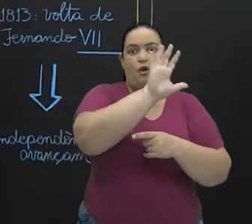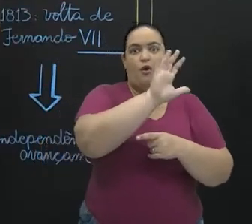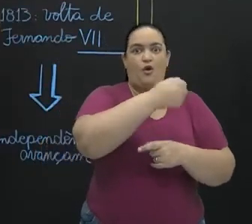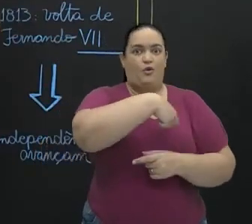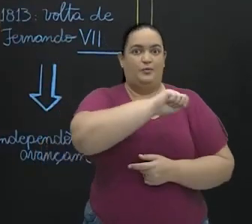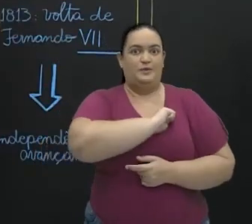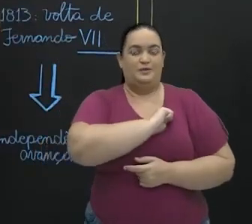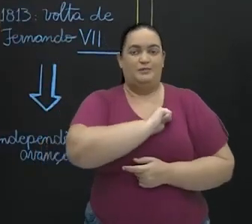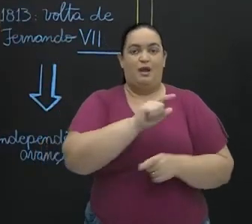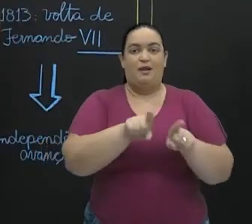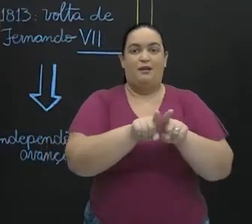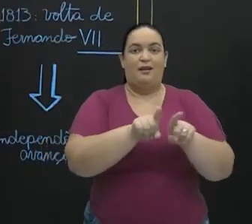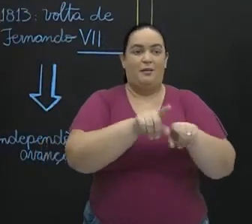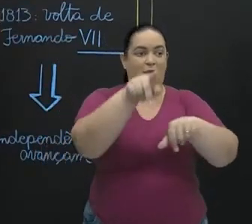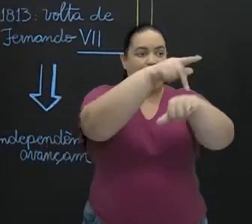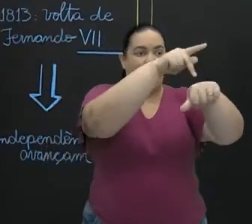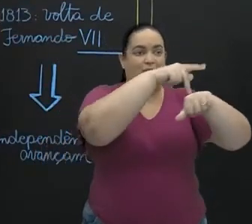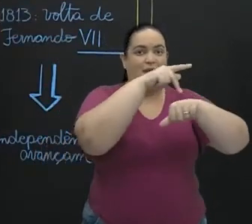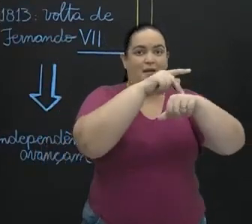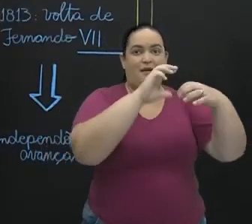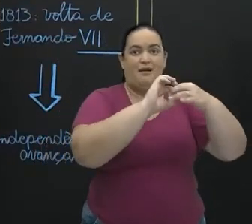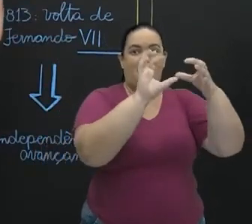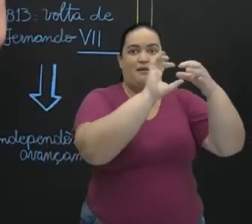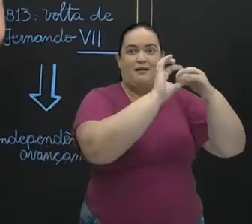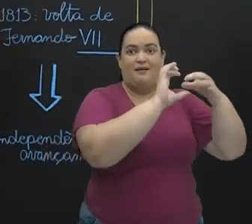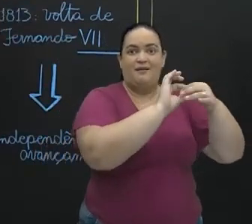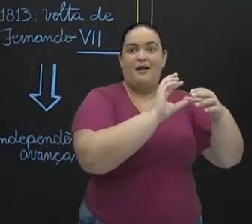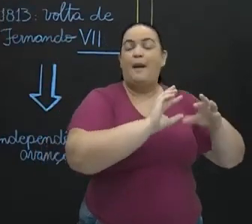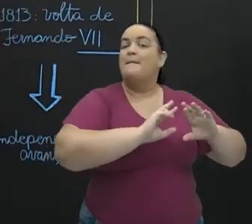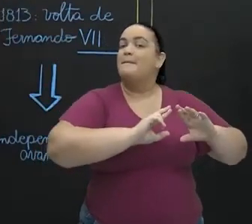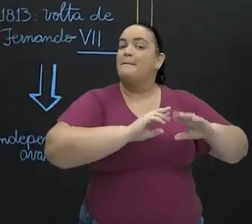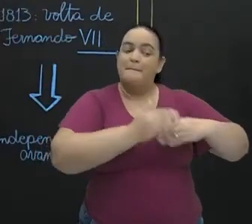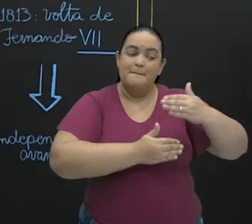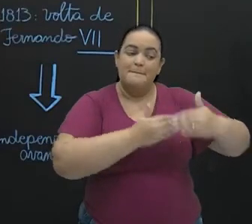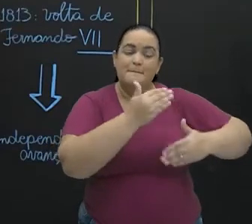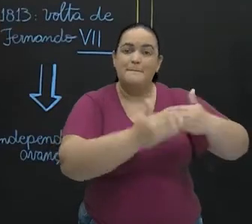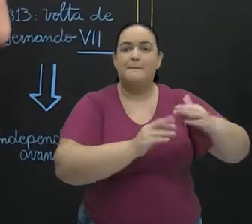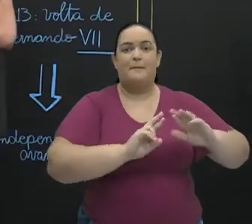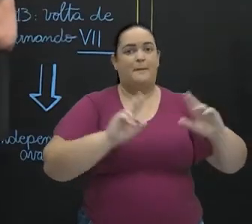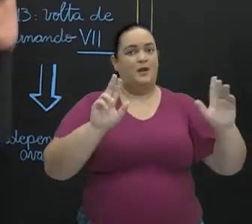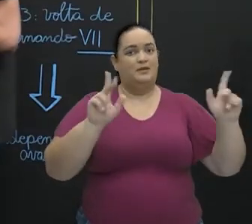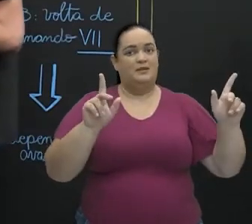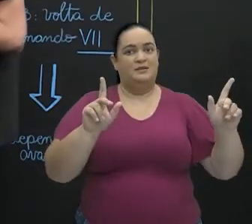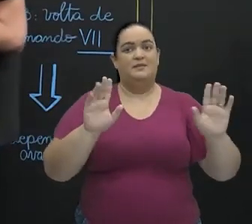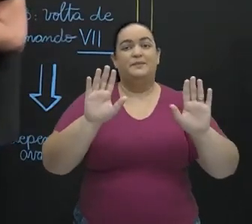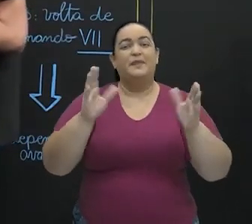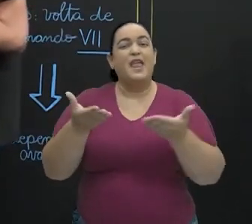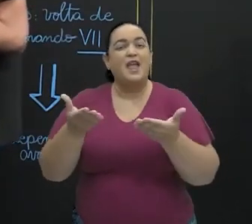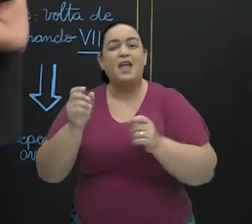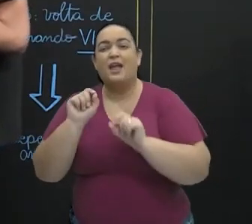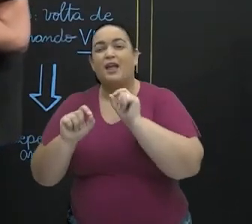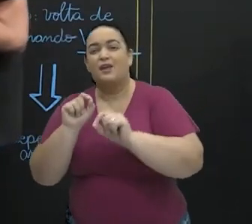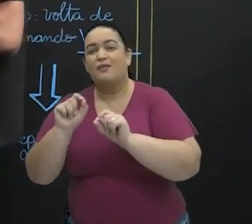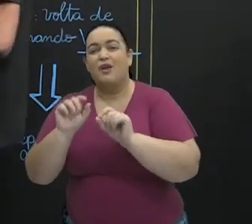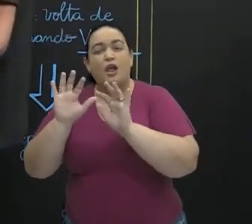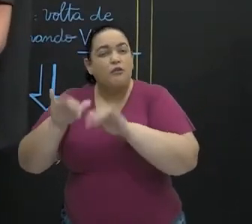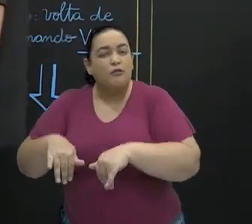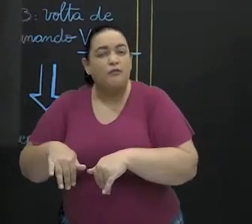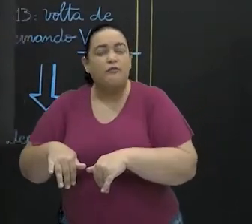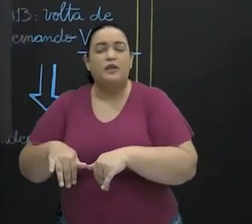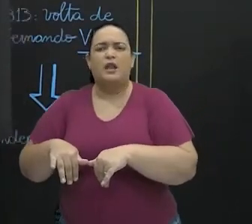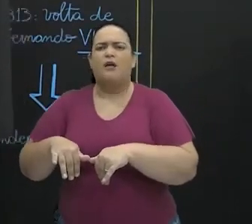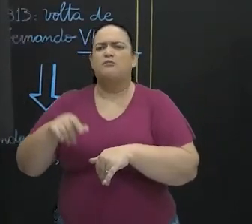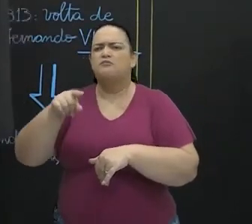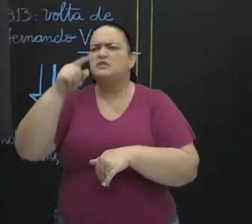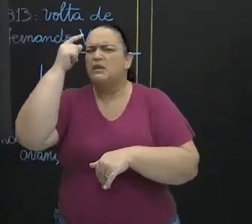como as independências aconteceram de maneiras diferentes, a reflexão final que eu gostaria de trazer para a gente aqui é